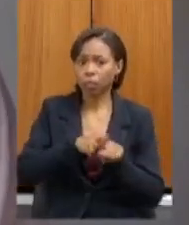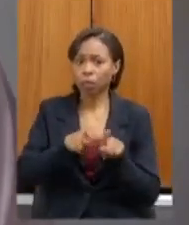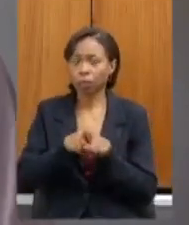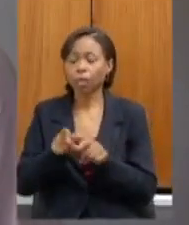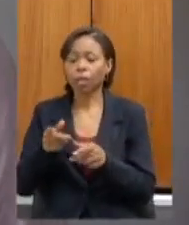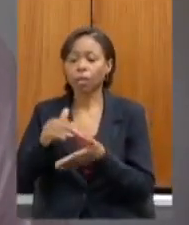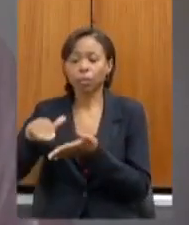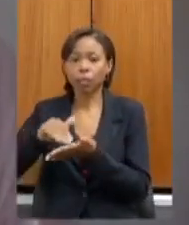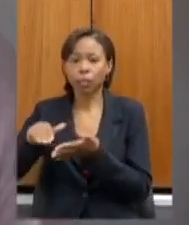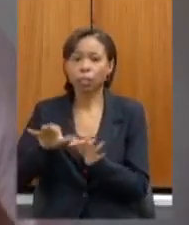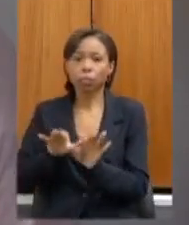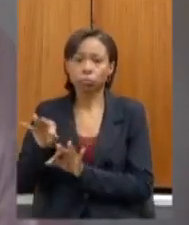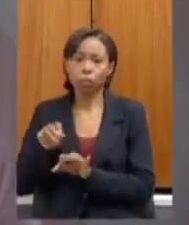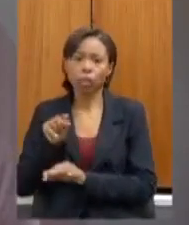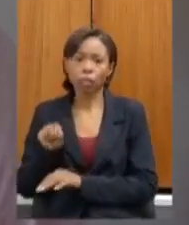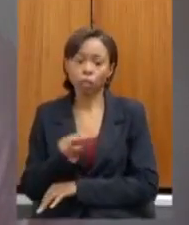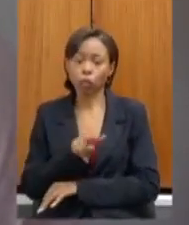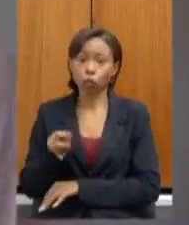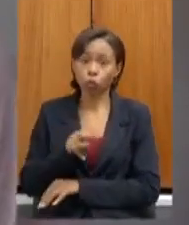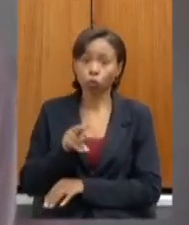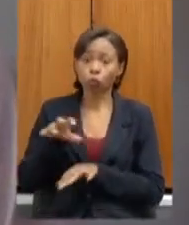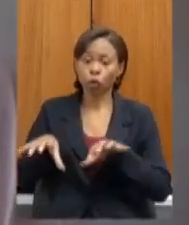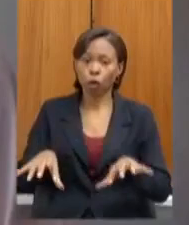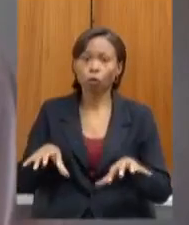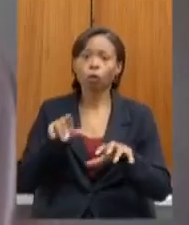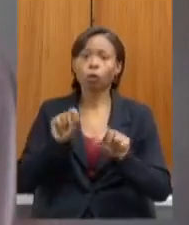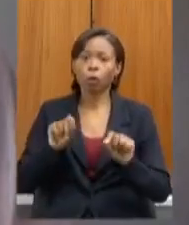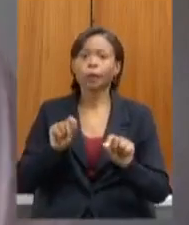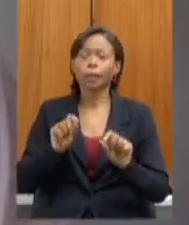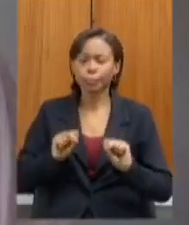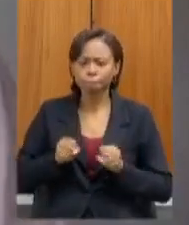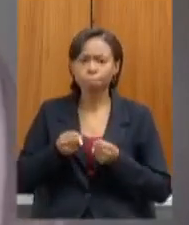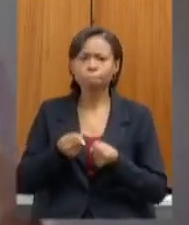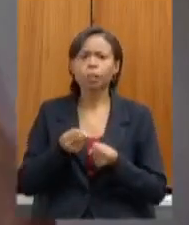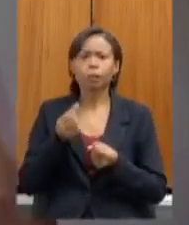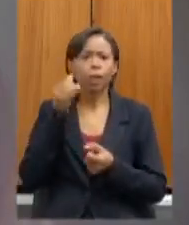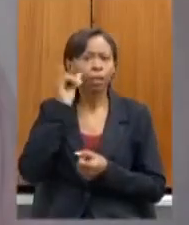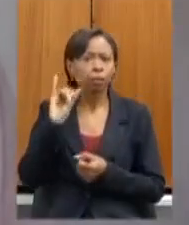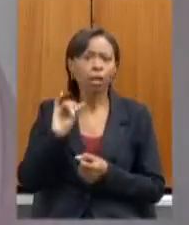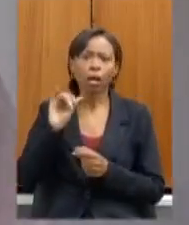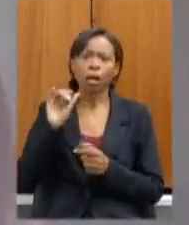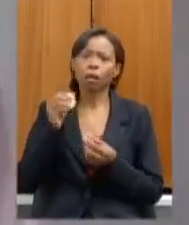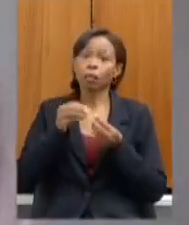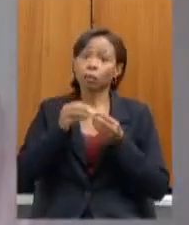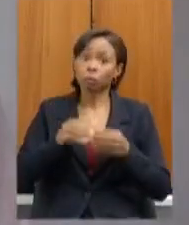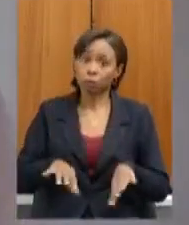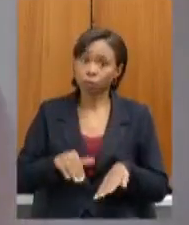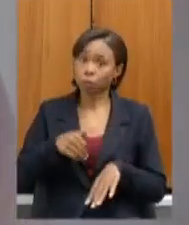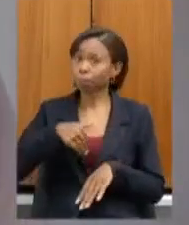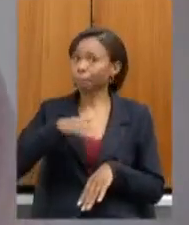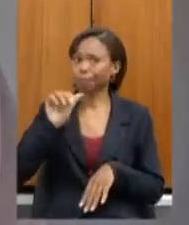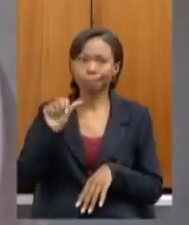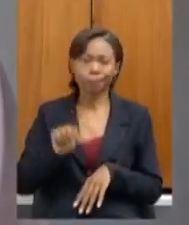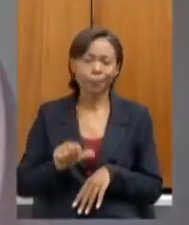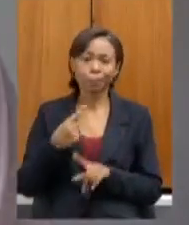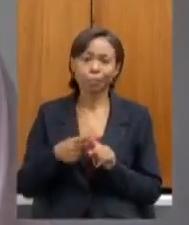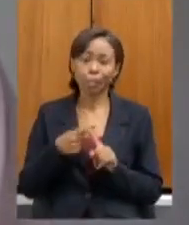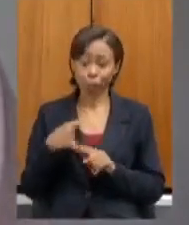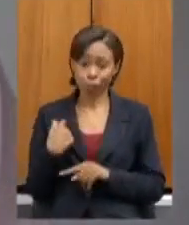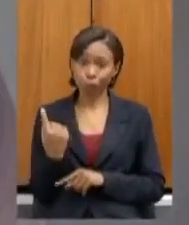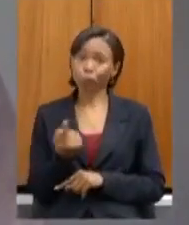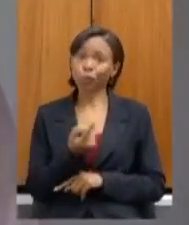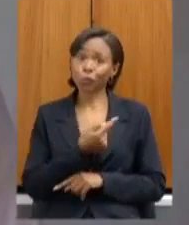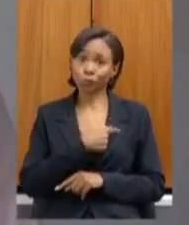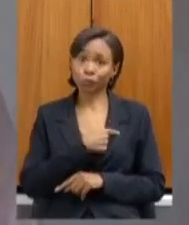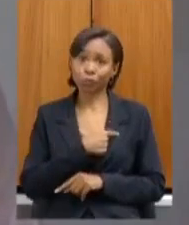planejamento não afetar essa situação mais grave temos que lembrar da nossa posição de sermos um